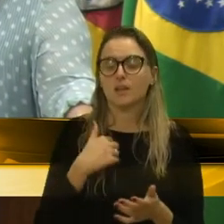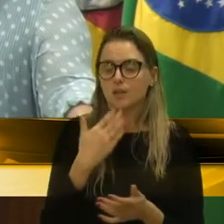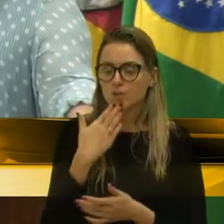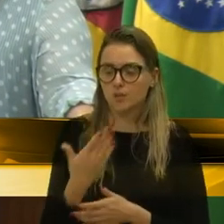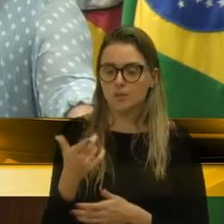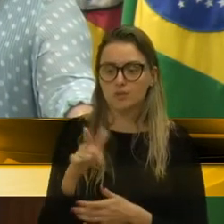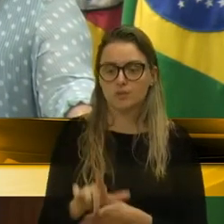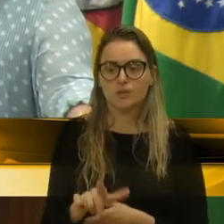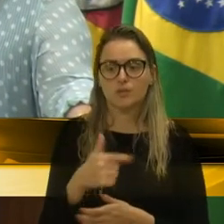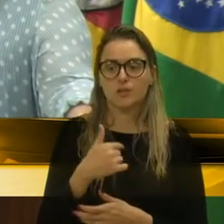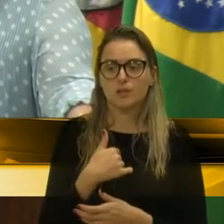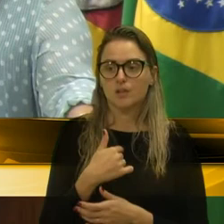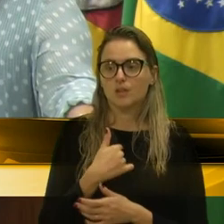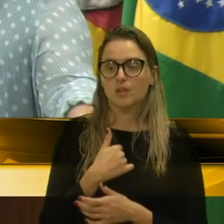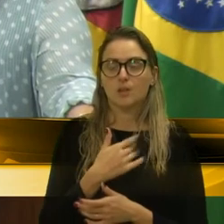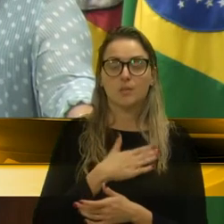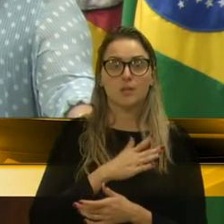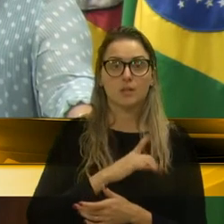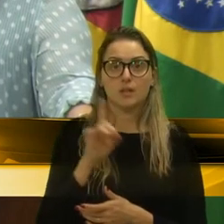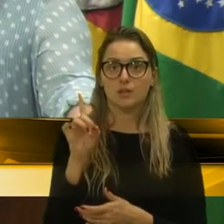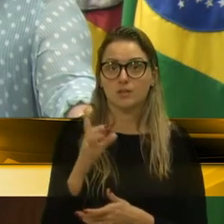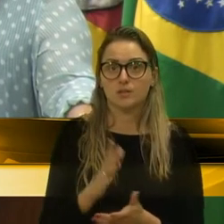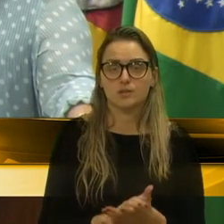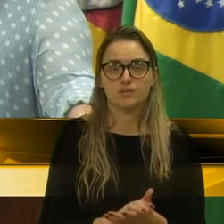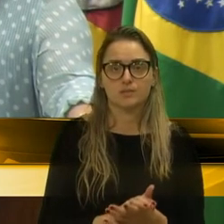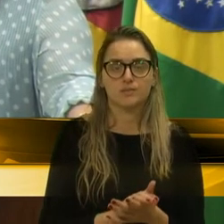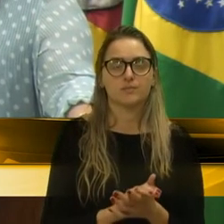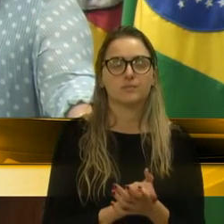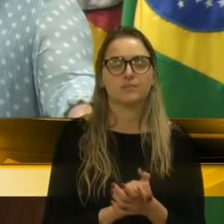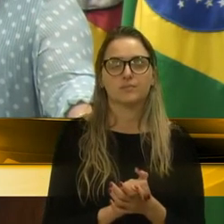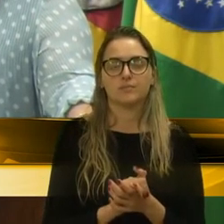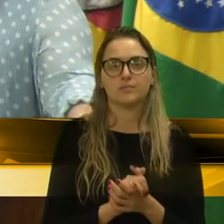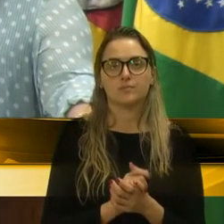porque eu estou assim, ó, sem hora. Oi, Tânia.